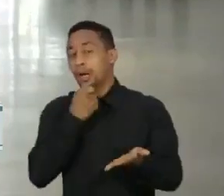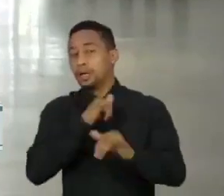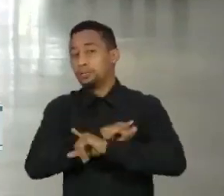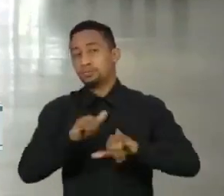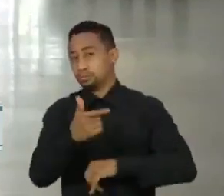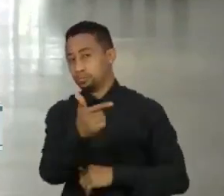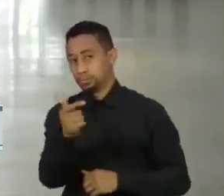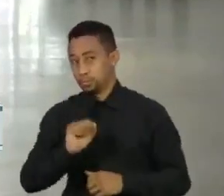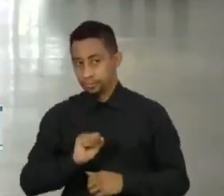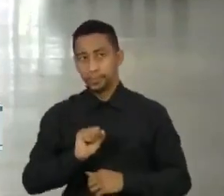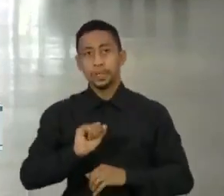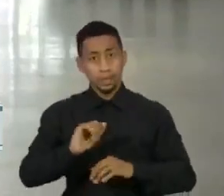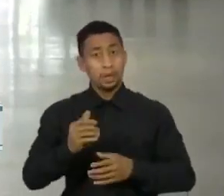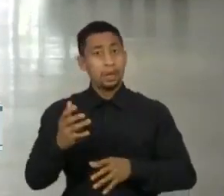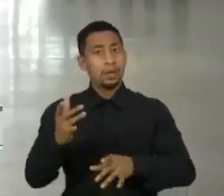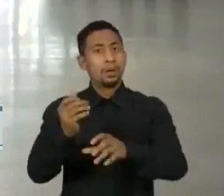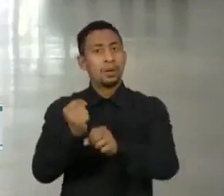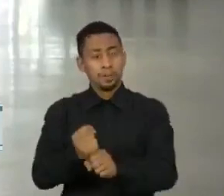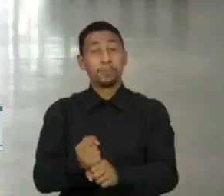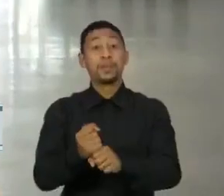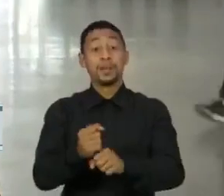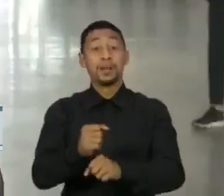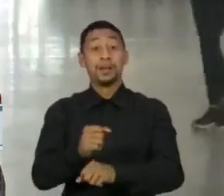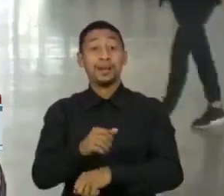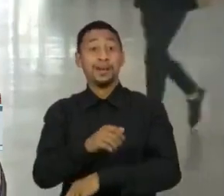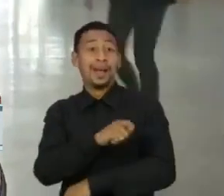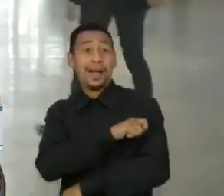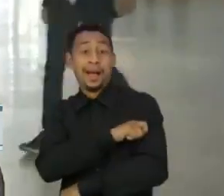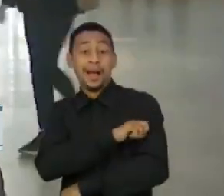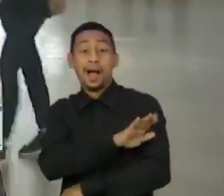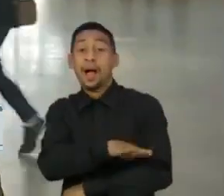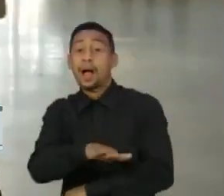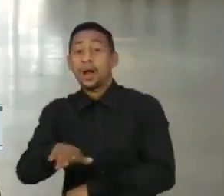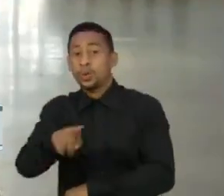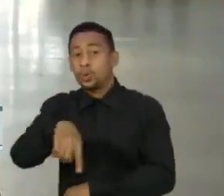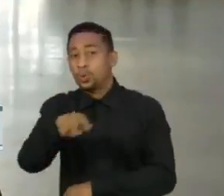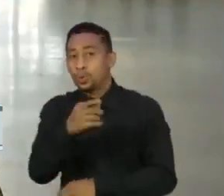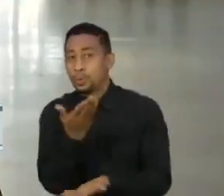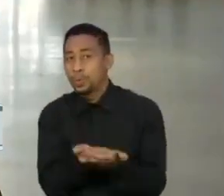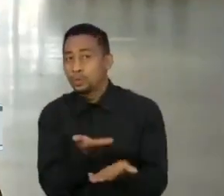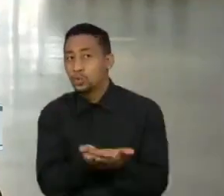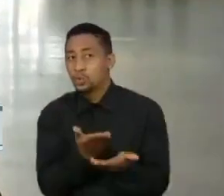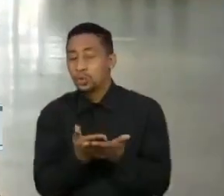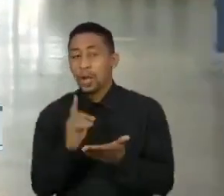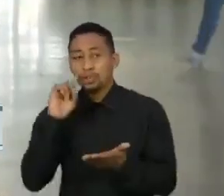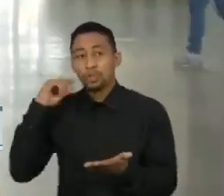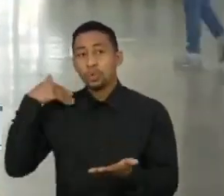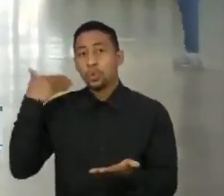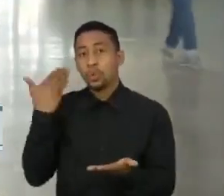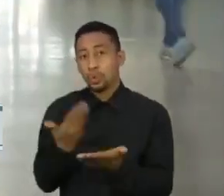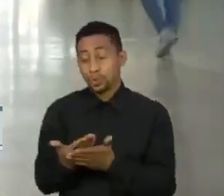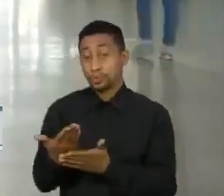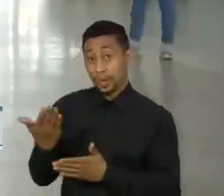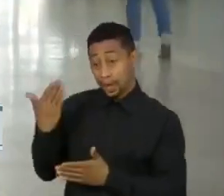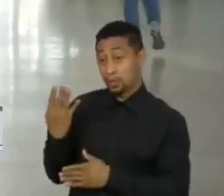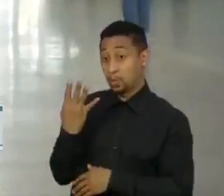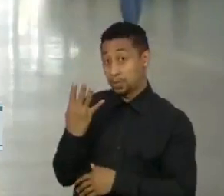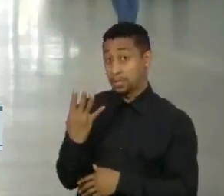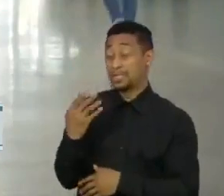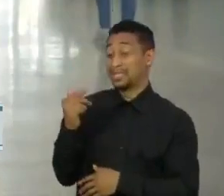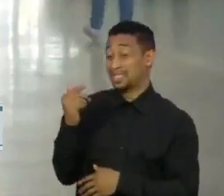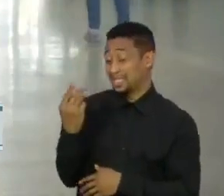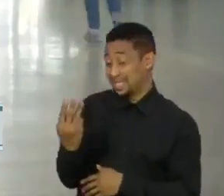essa novidade, o número de alunos da rede estadual em ensino integral vai passar dos atuais 437